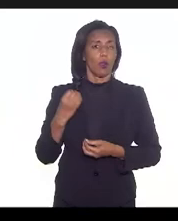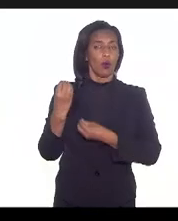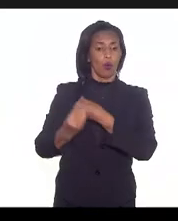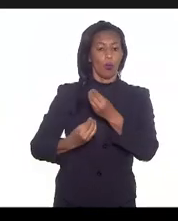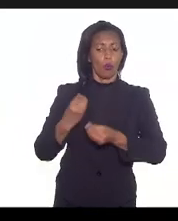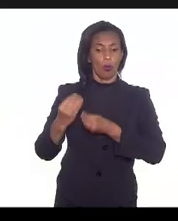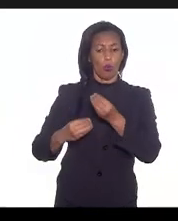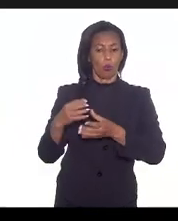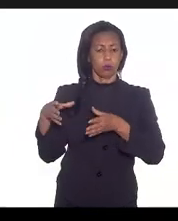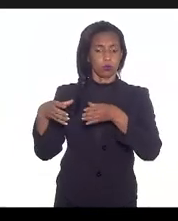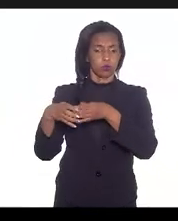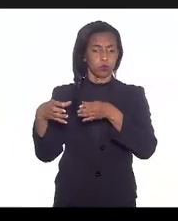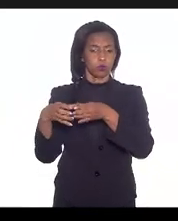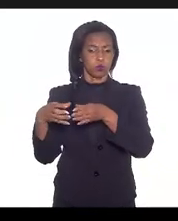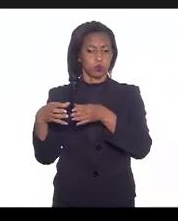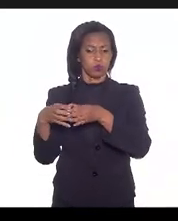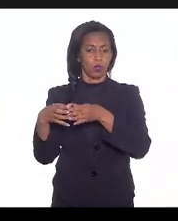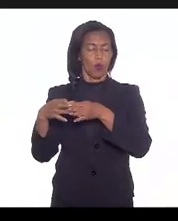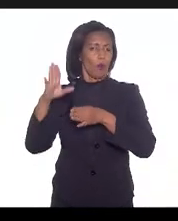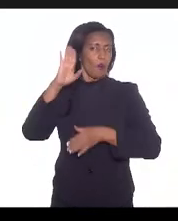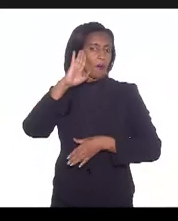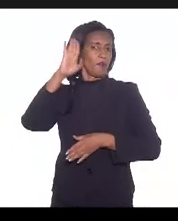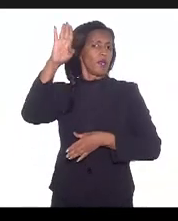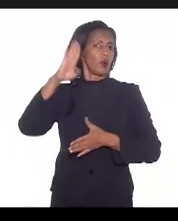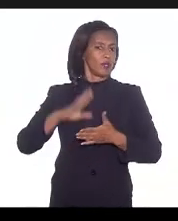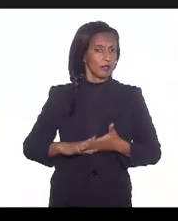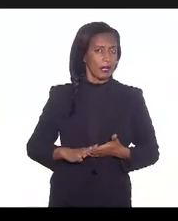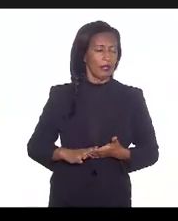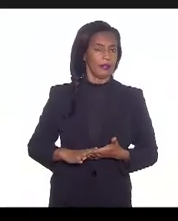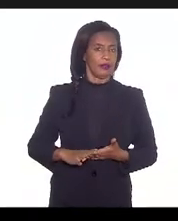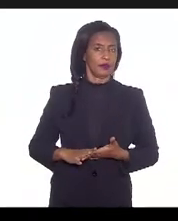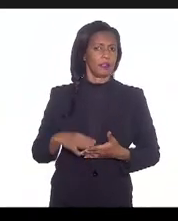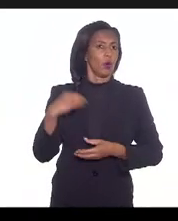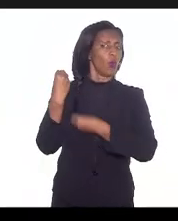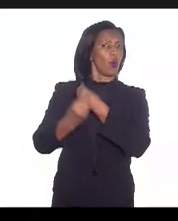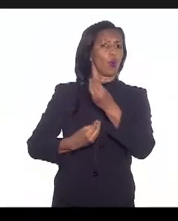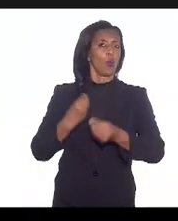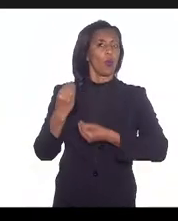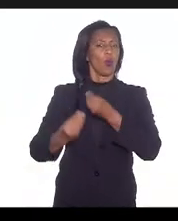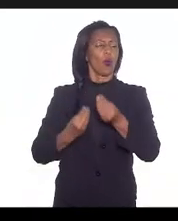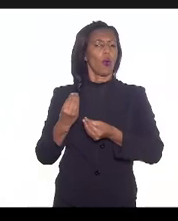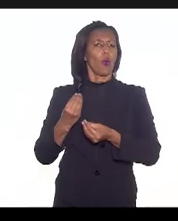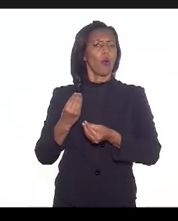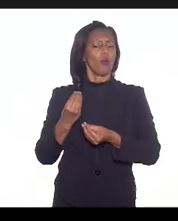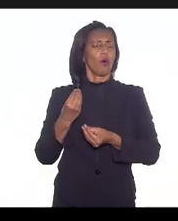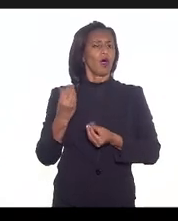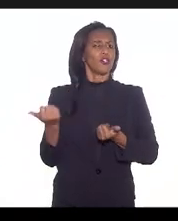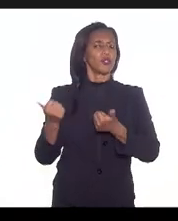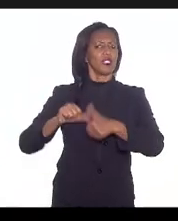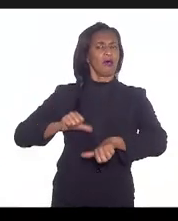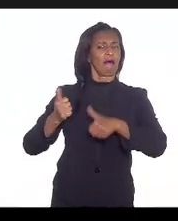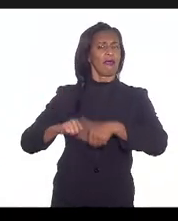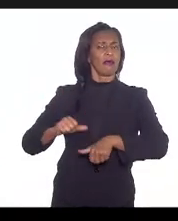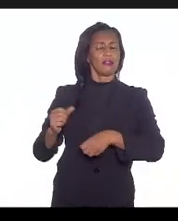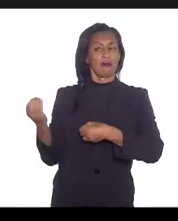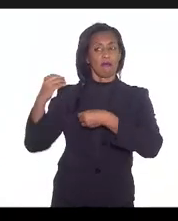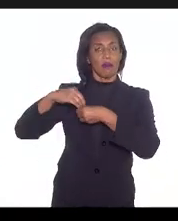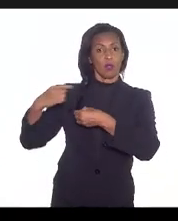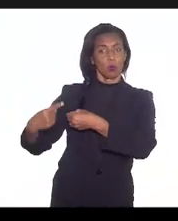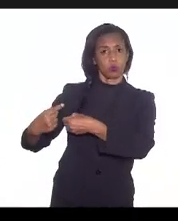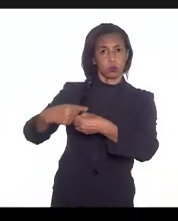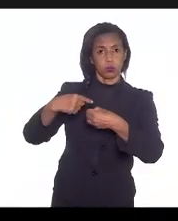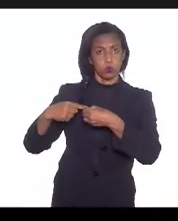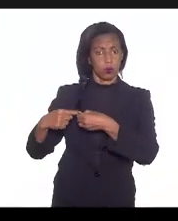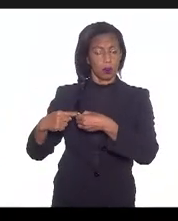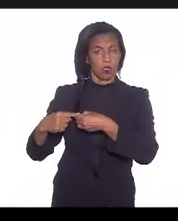das categorias prioritárias só ver como que a gente pode operacionalizar isso dentro dos municípios uma